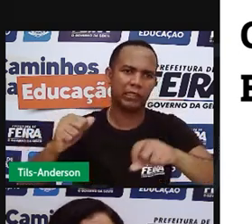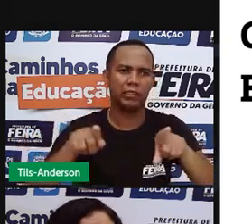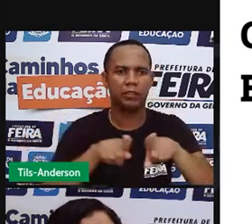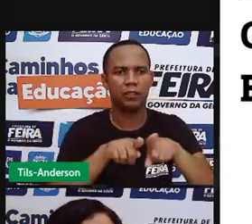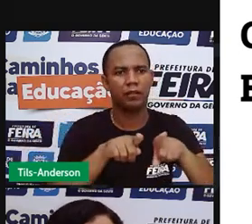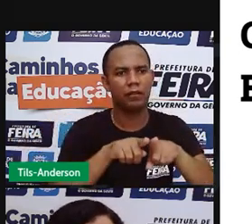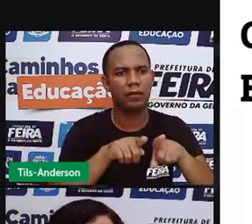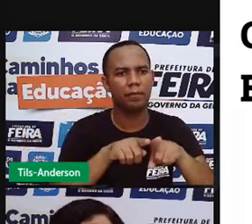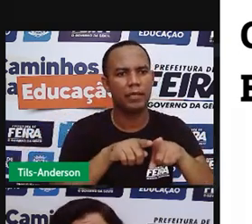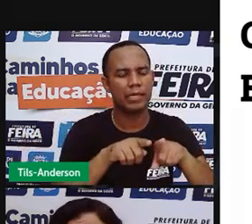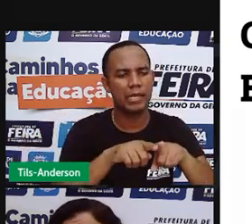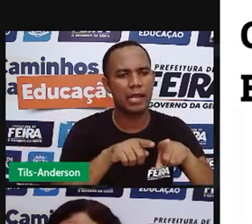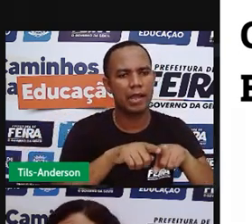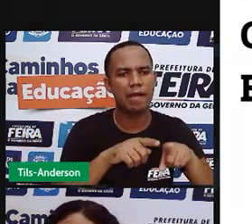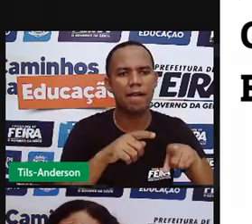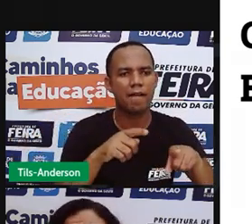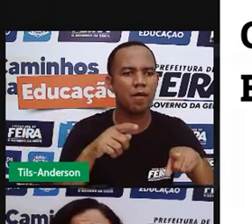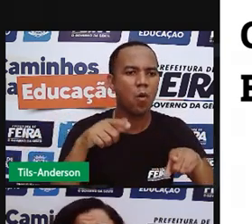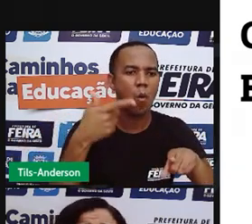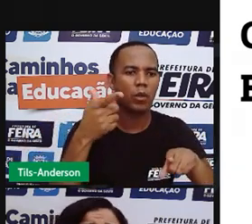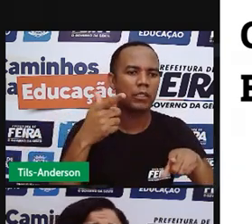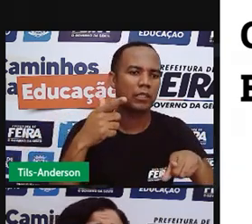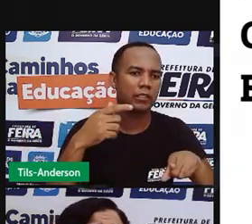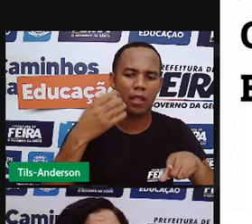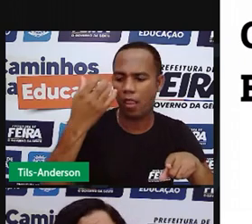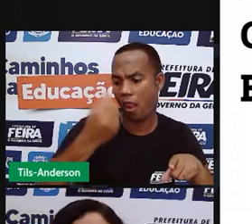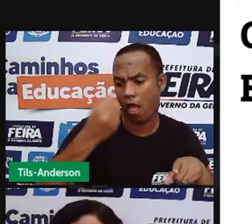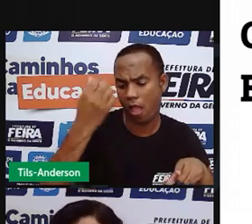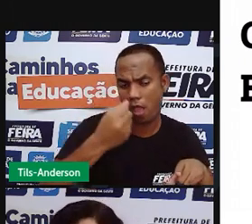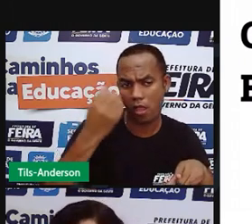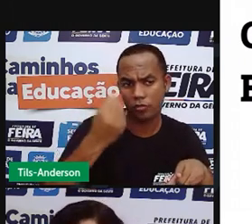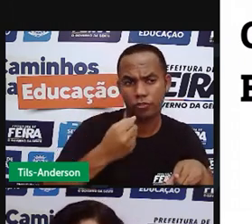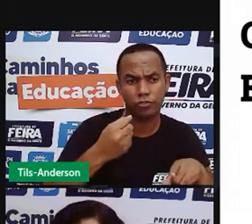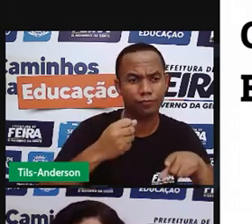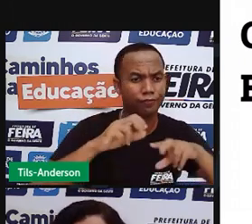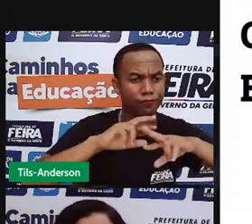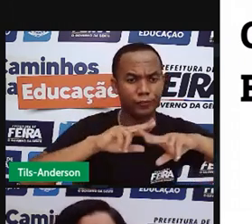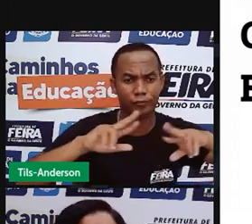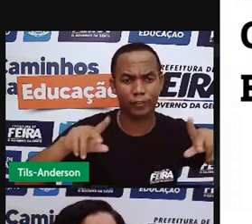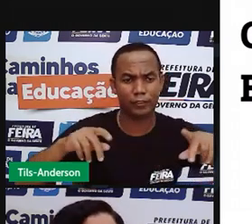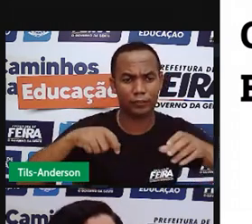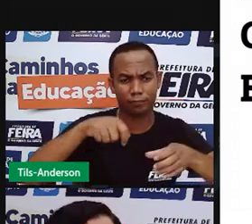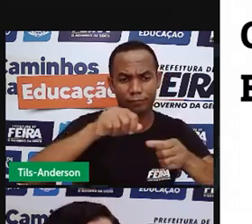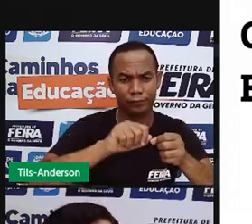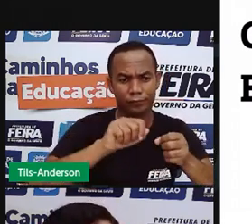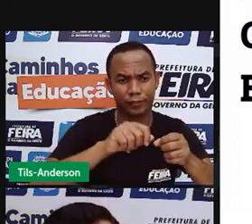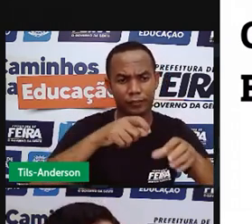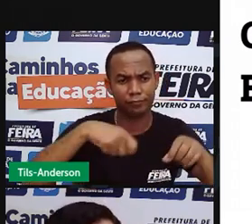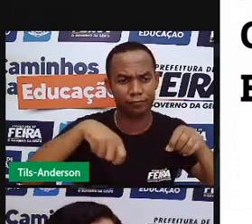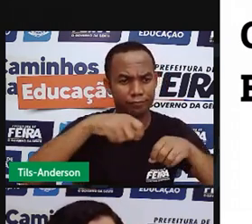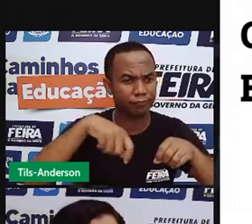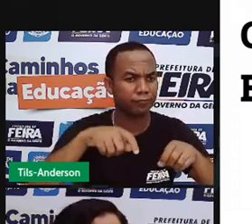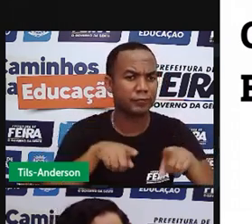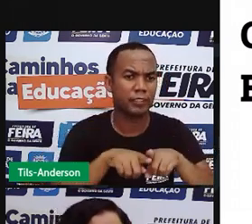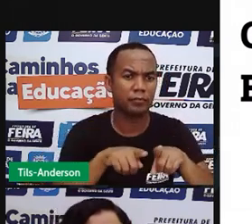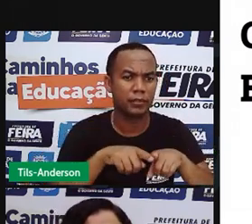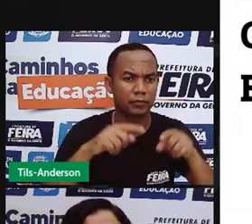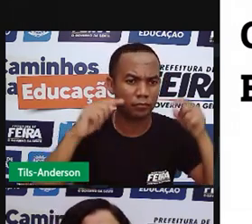gente tem o leite e do leite a gente faz muitas coisas. As ovelhas